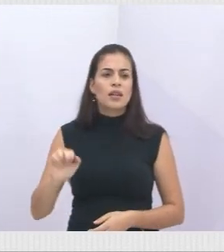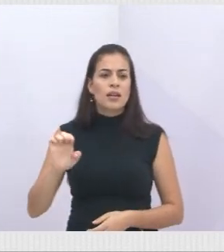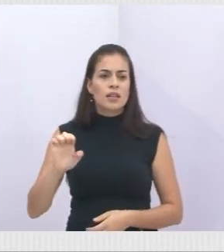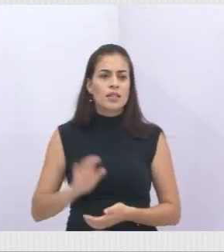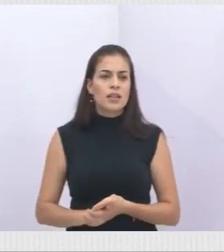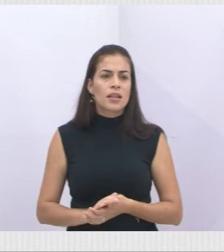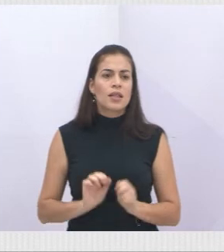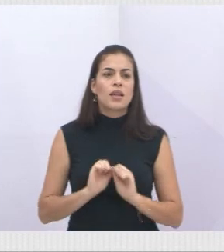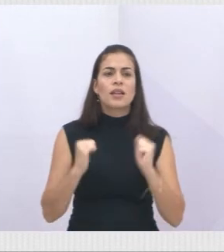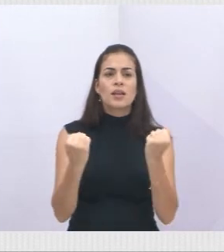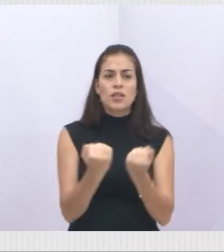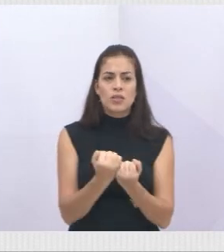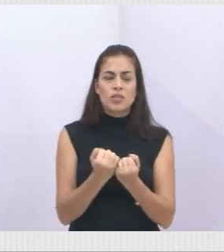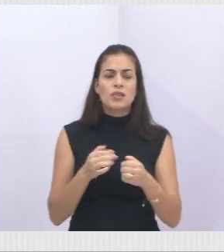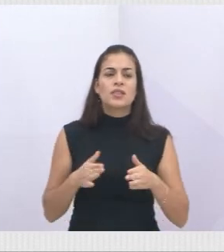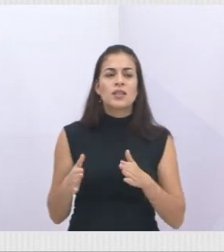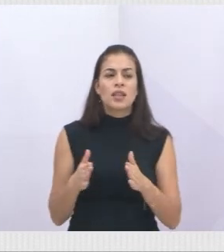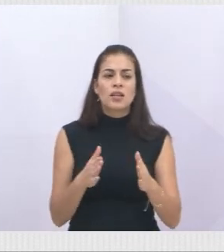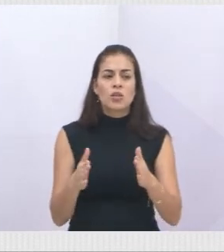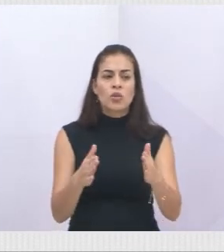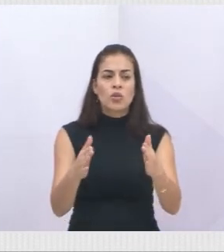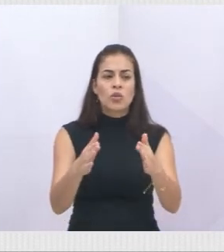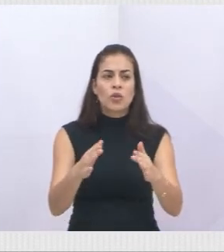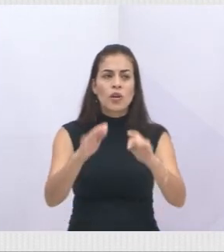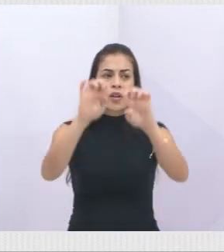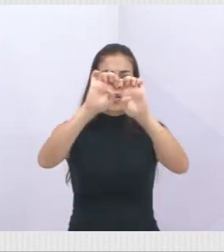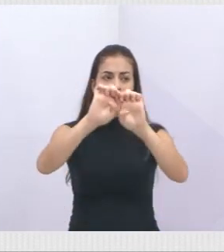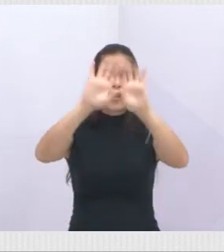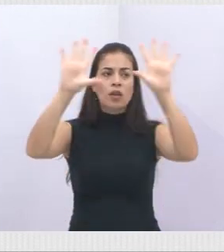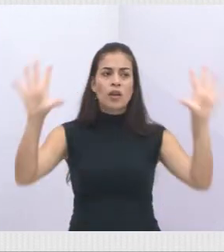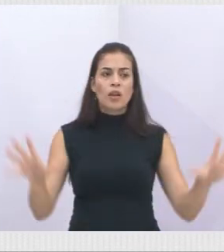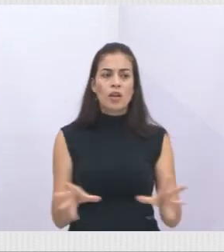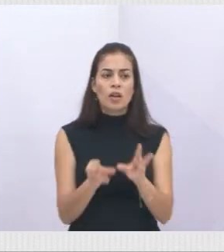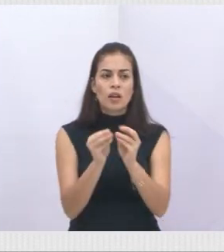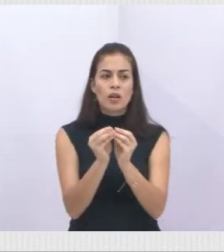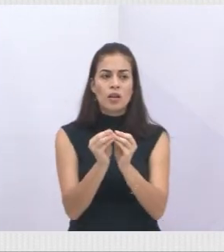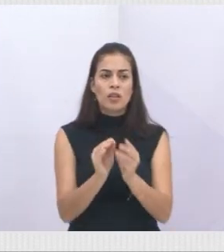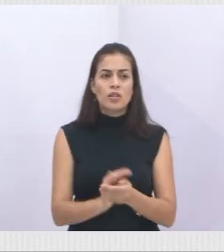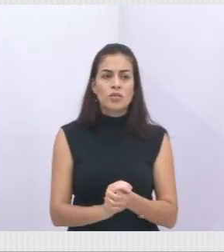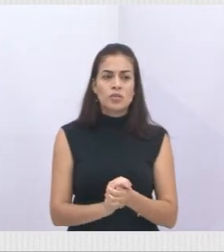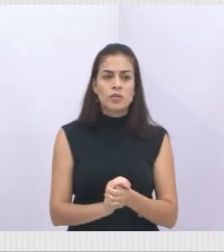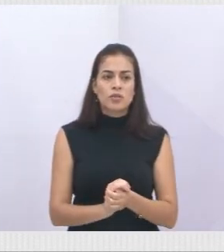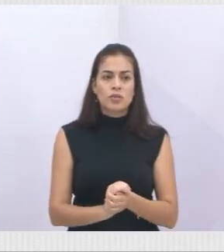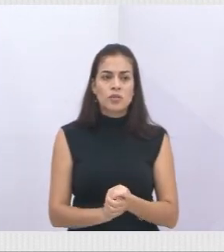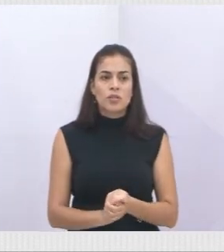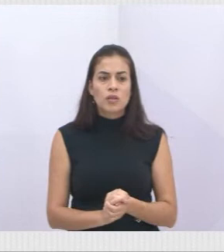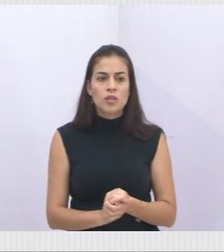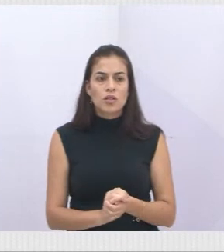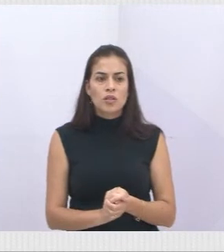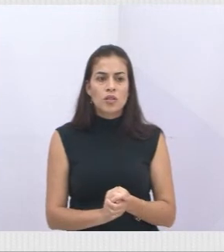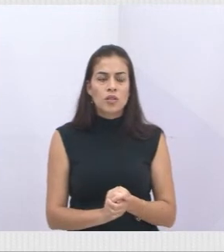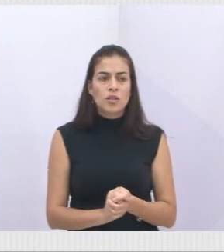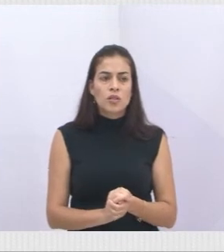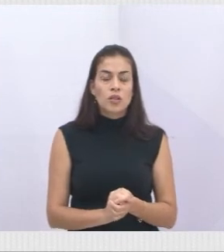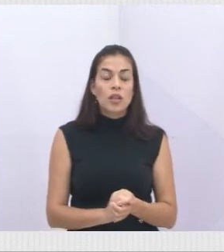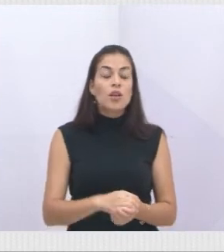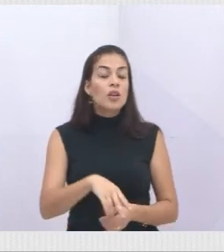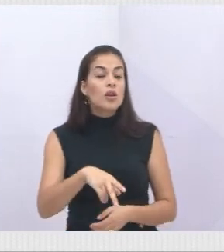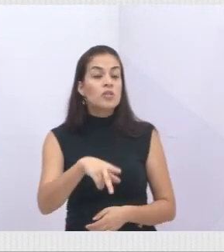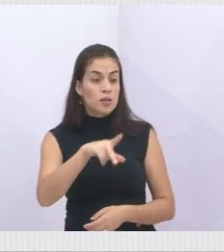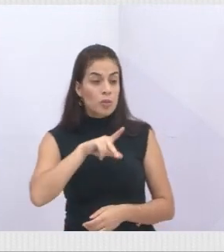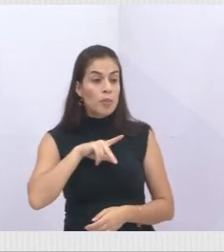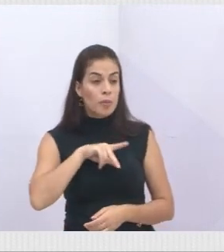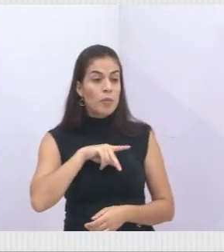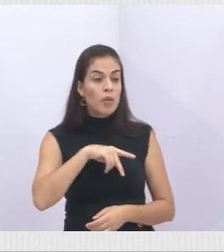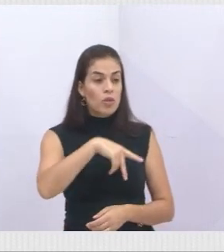que faz a parceria junto com a Associação Corredor Ecológico, e os proprietários rurais do município, porque sem eles